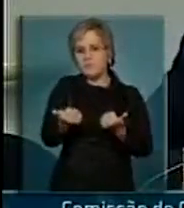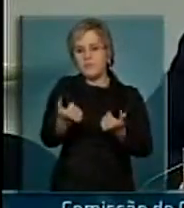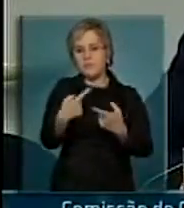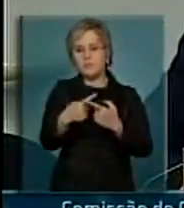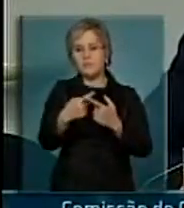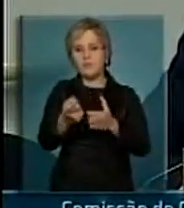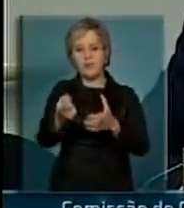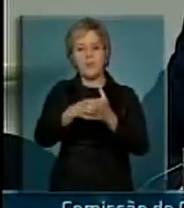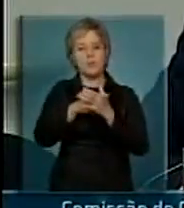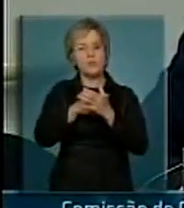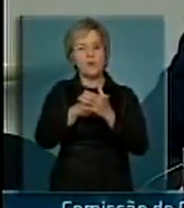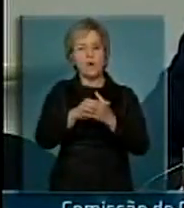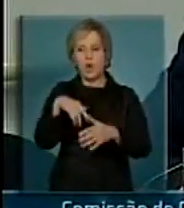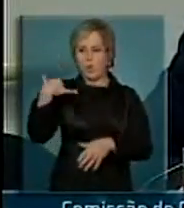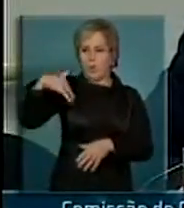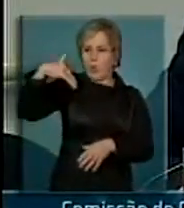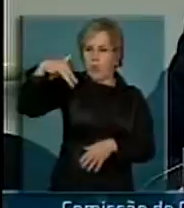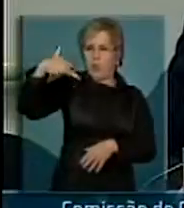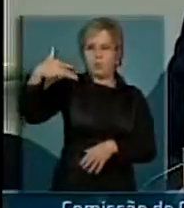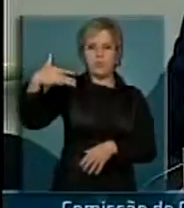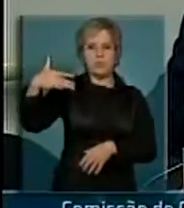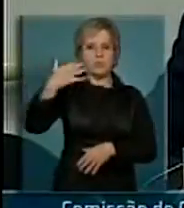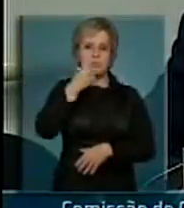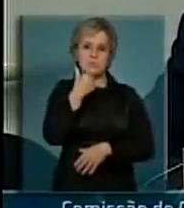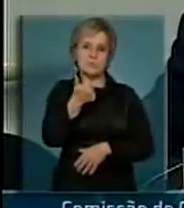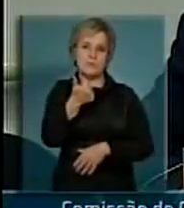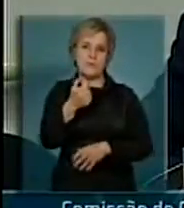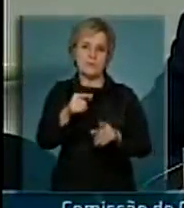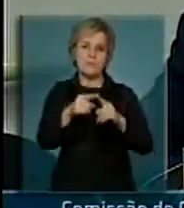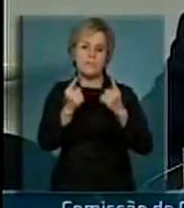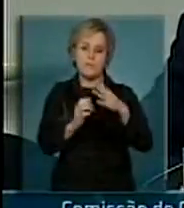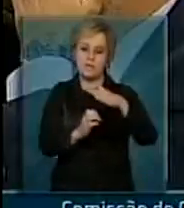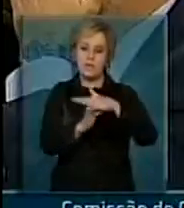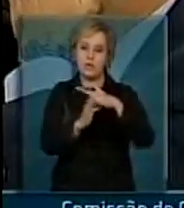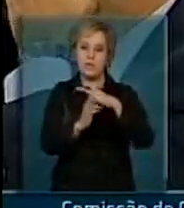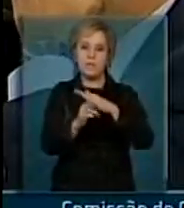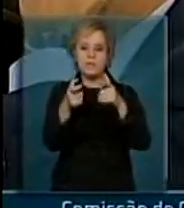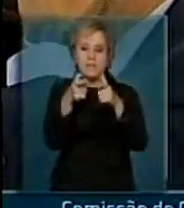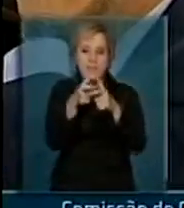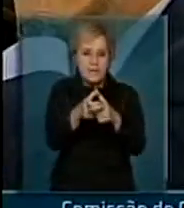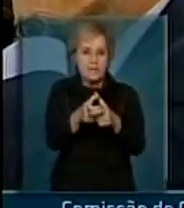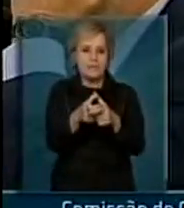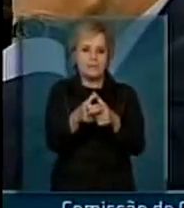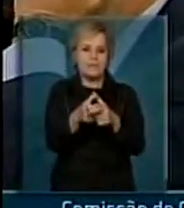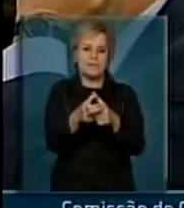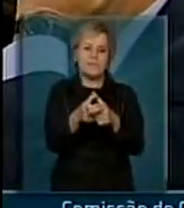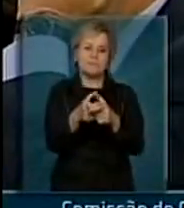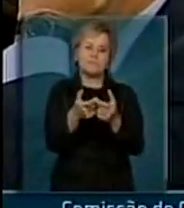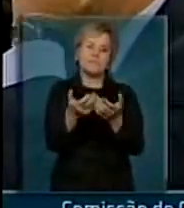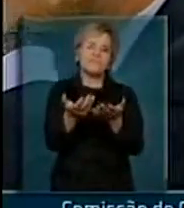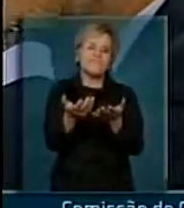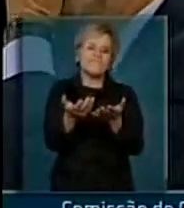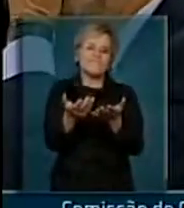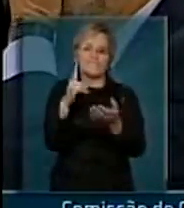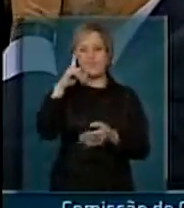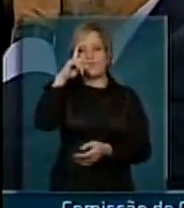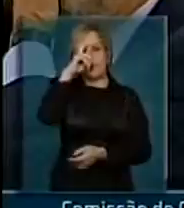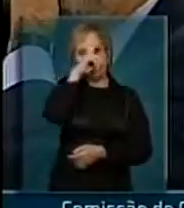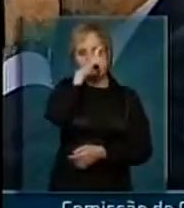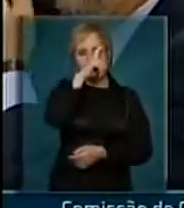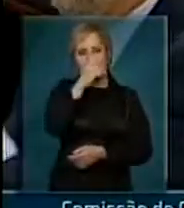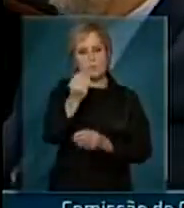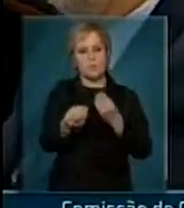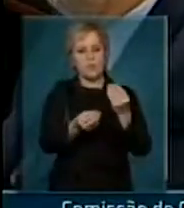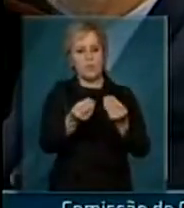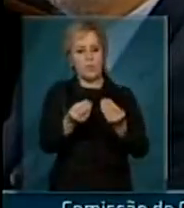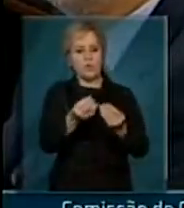valores tão altos. Agora, uma pequena emissora acaba ficando penalizada. Eu acho que nós deveríamos ter um sistema gradativo. Alguém